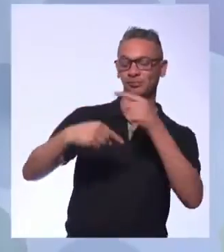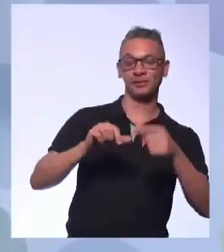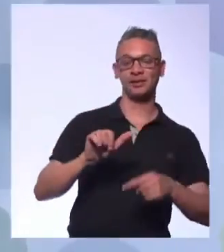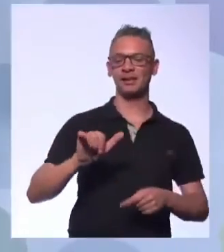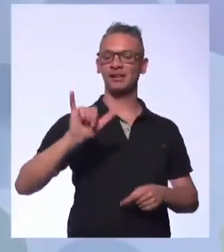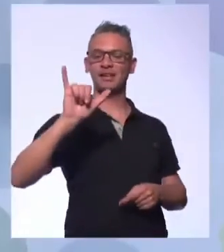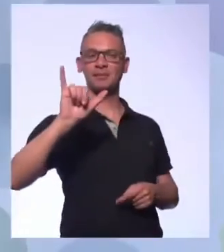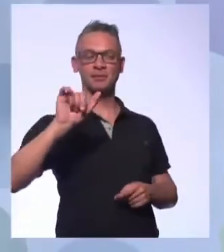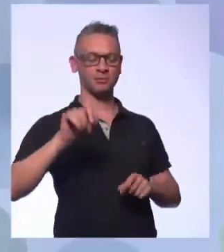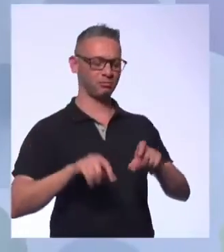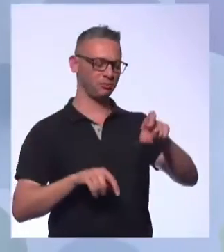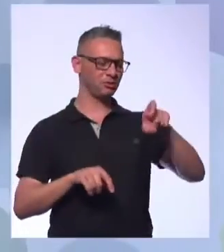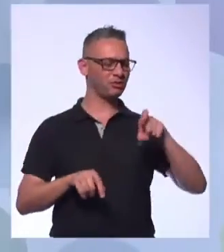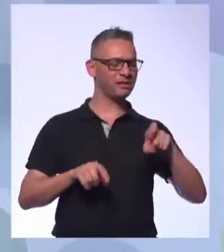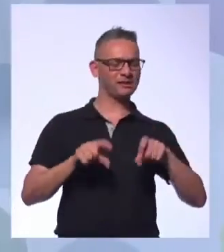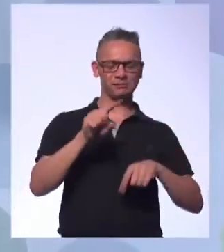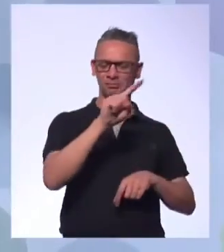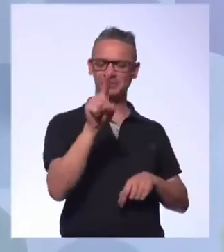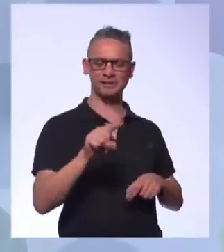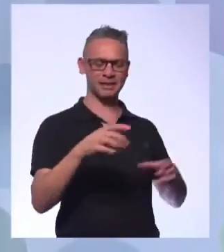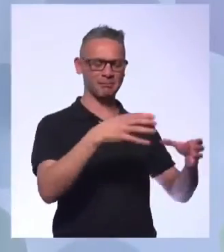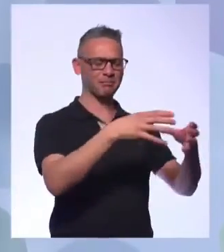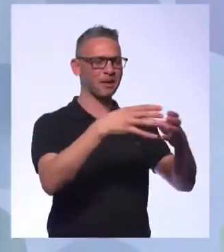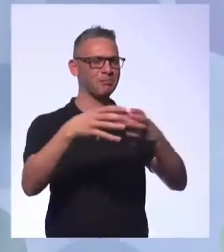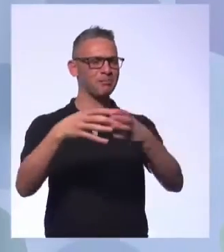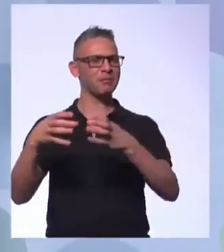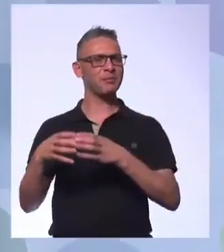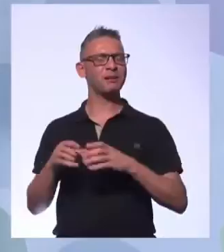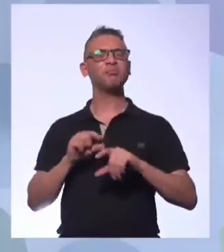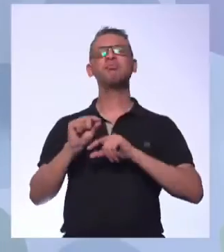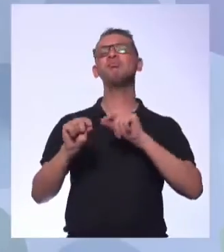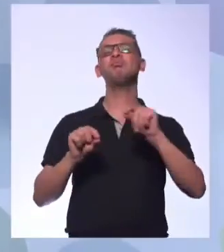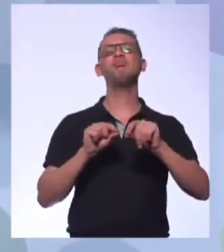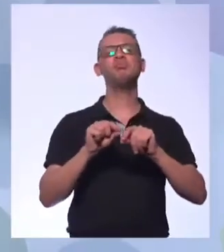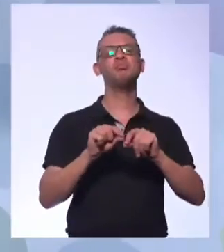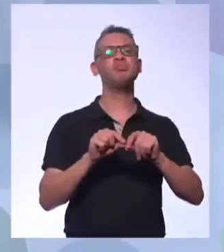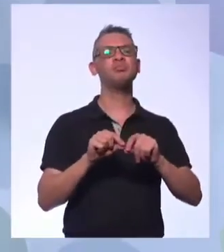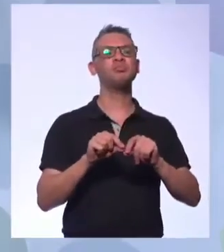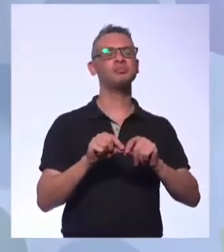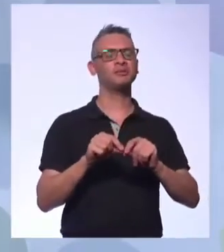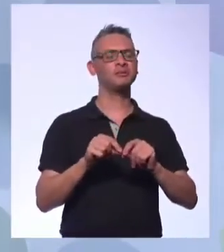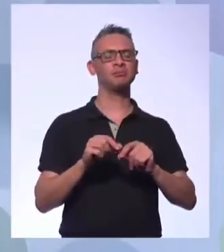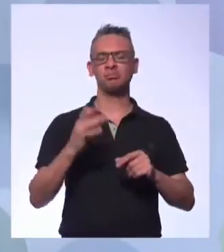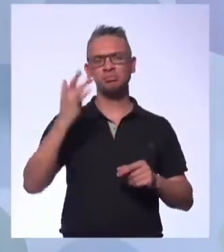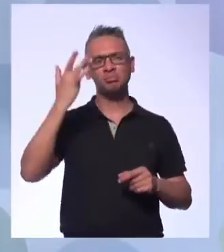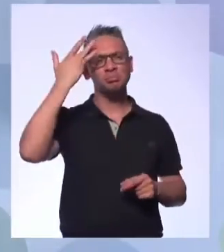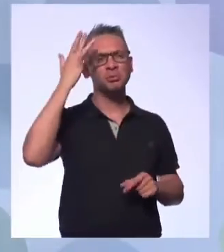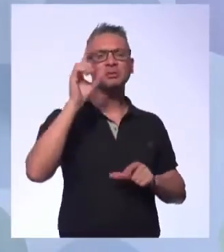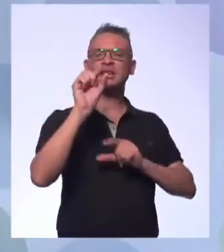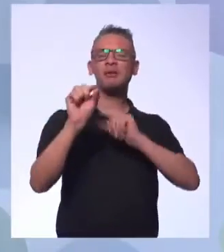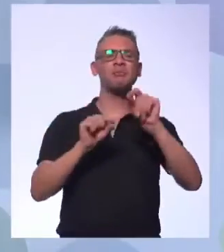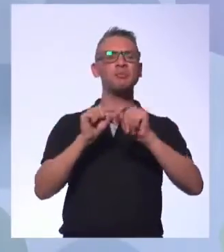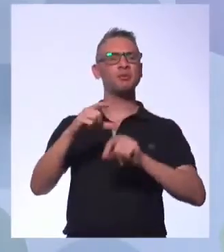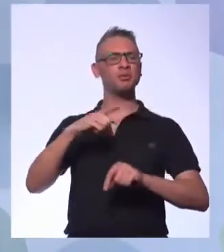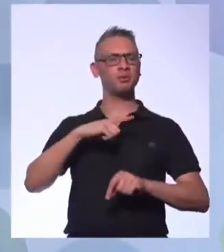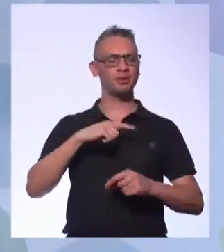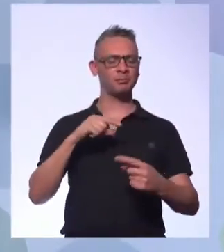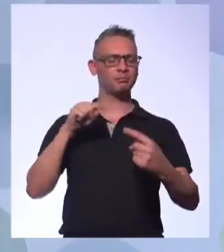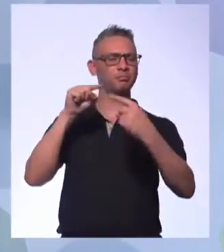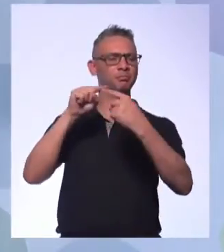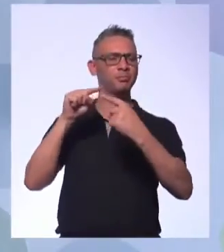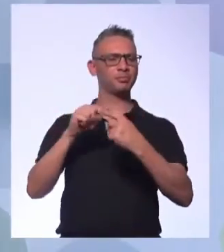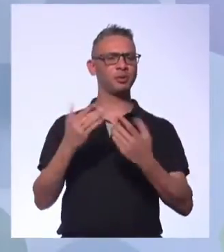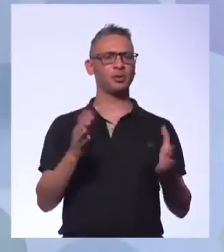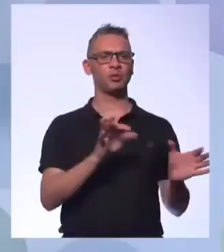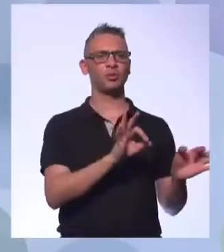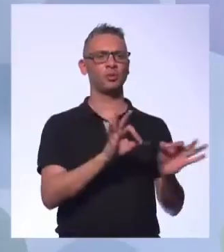geração Z. É uma coisa que eu acho que muitos já devem ter ouvido falar, mas talvez ainda não tiveram a oportunidade de correlacionar isso no